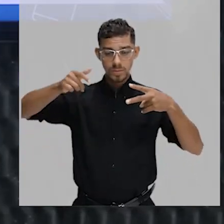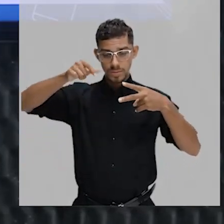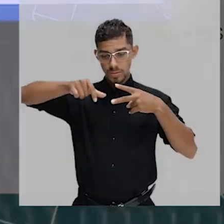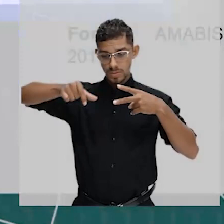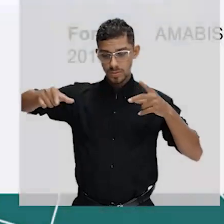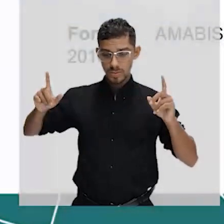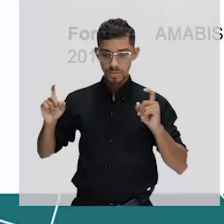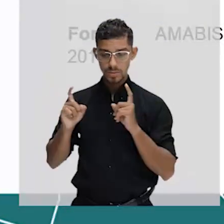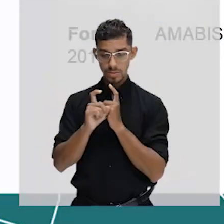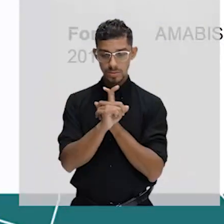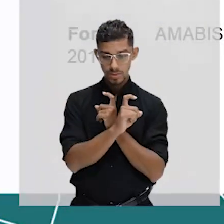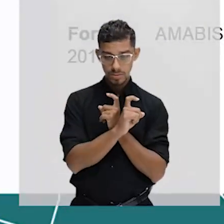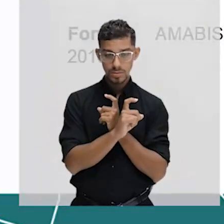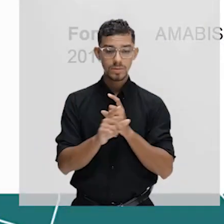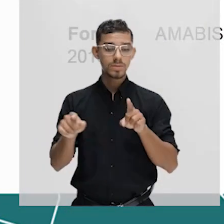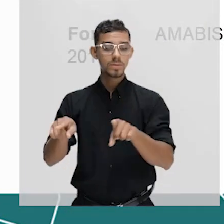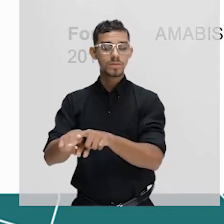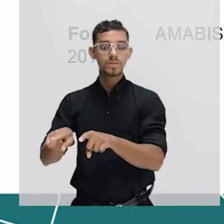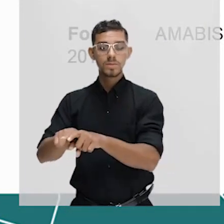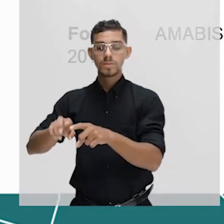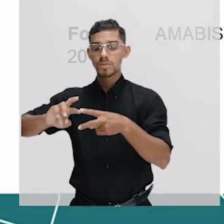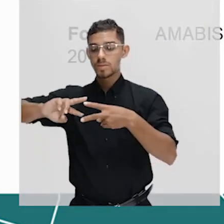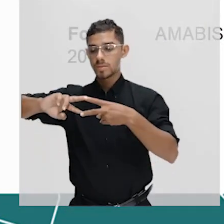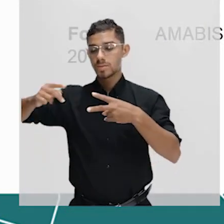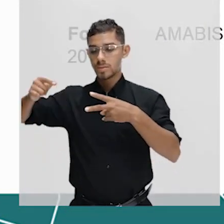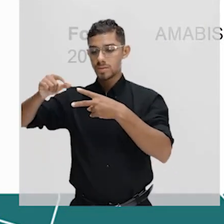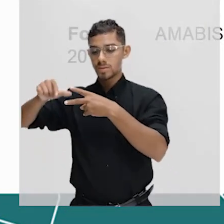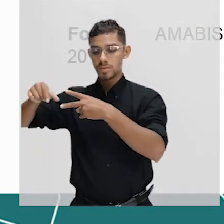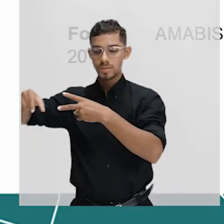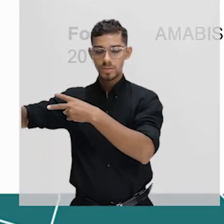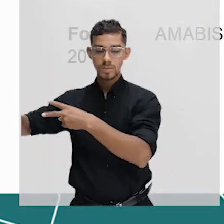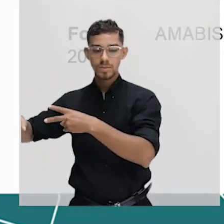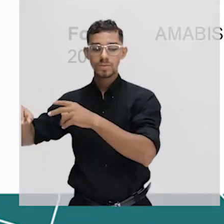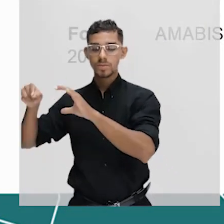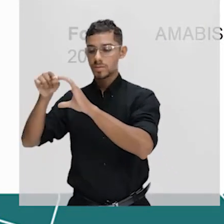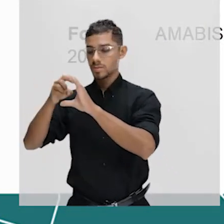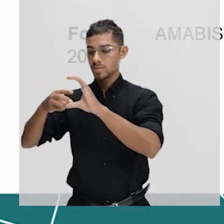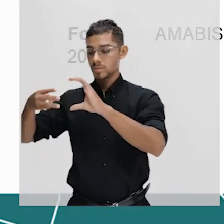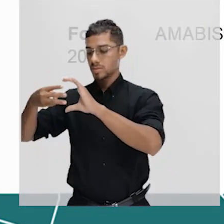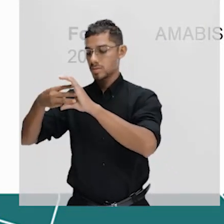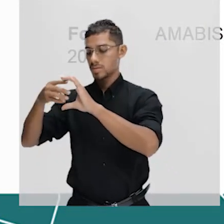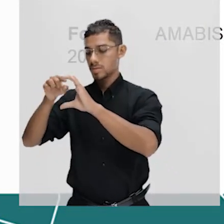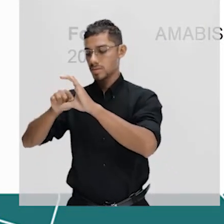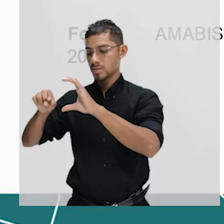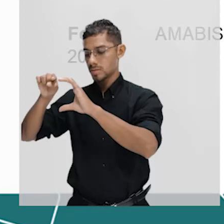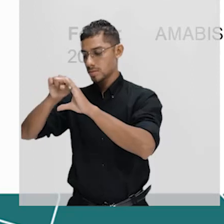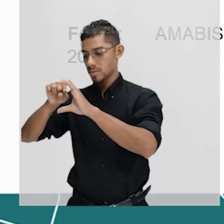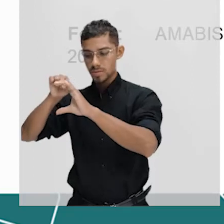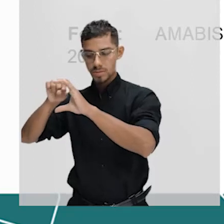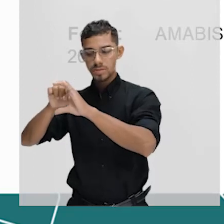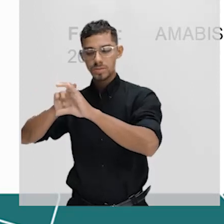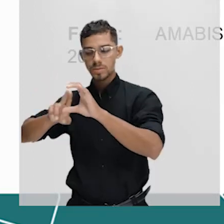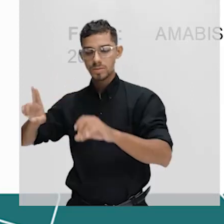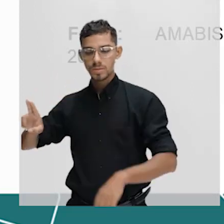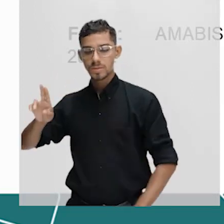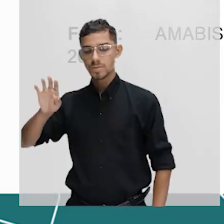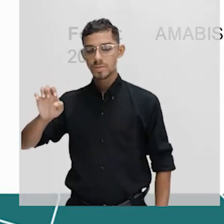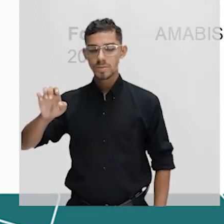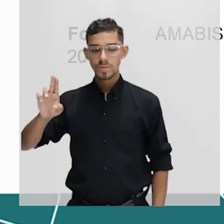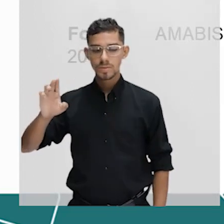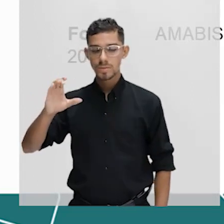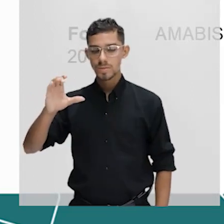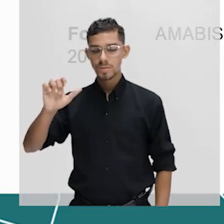e o gene eucariótico. Ou seja, existe uma diferença entre o gene dos organismos